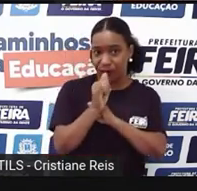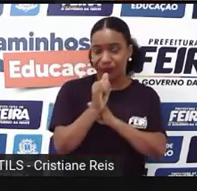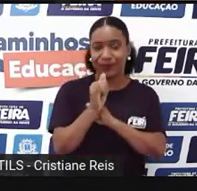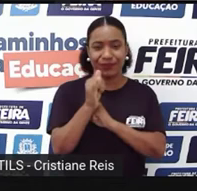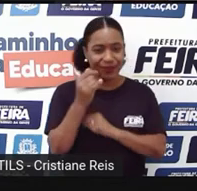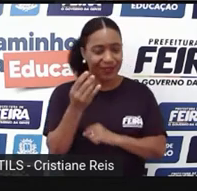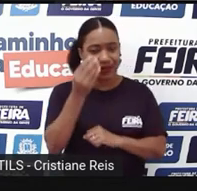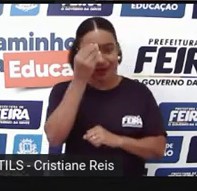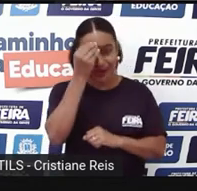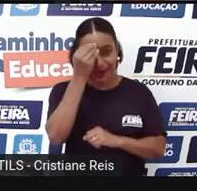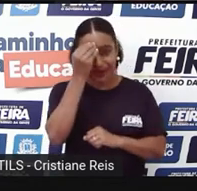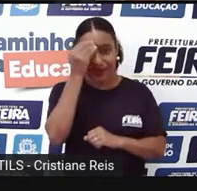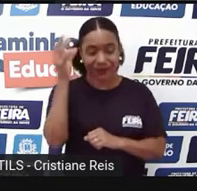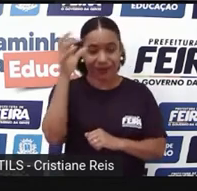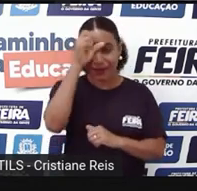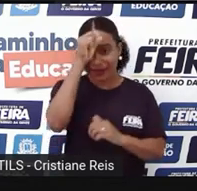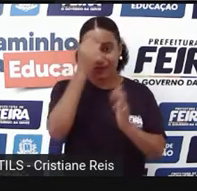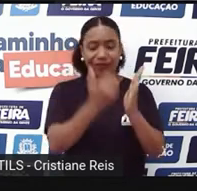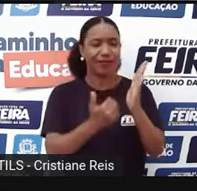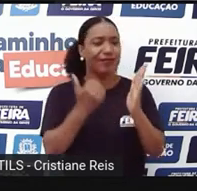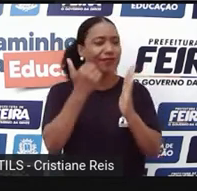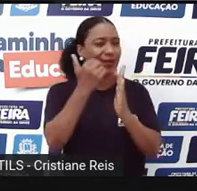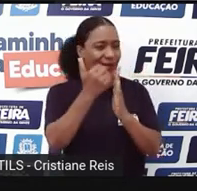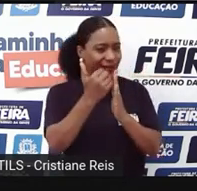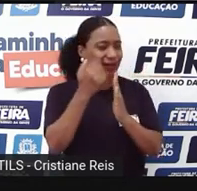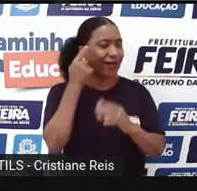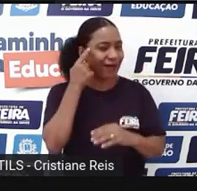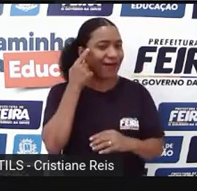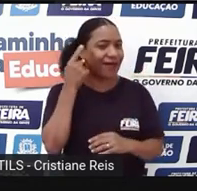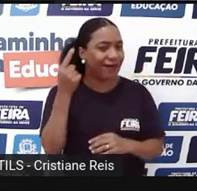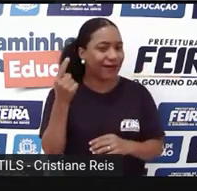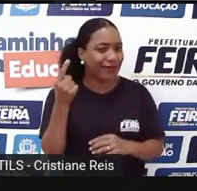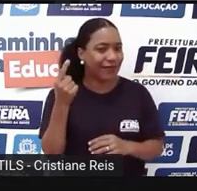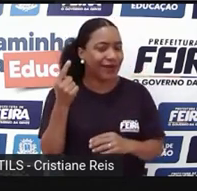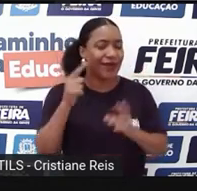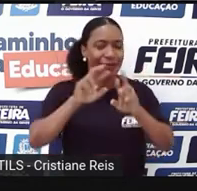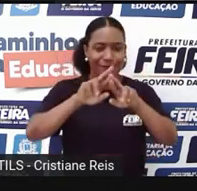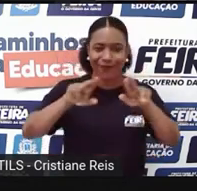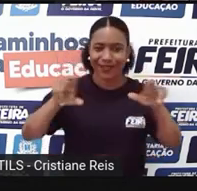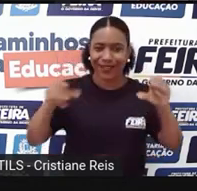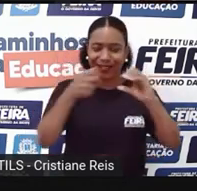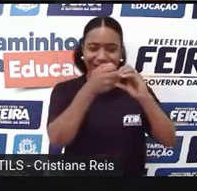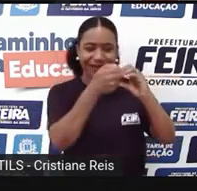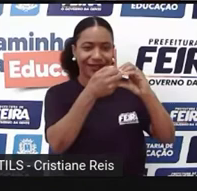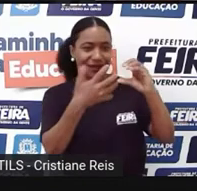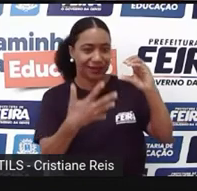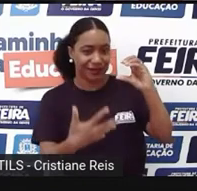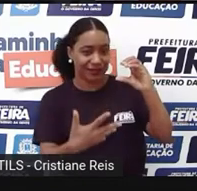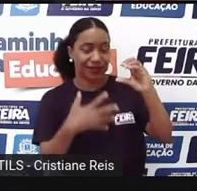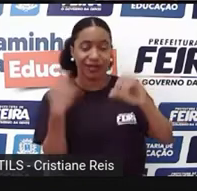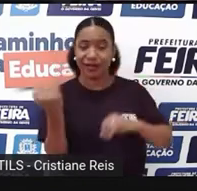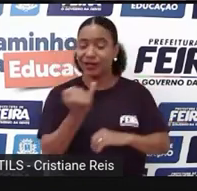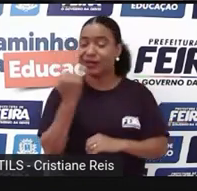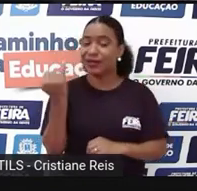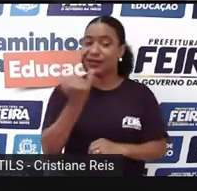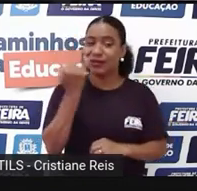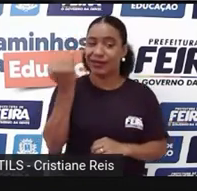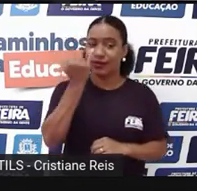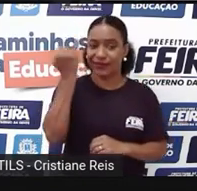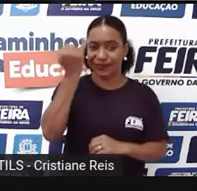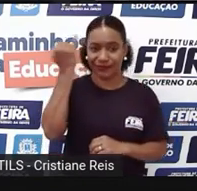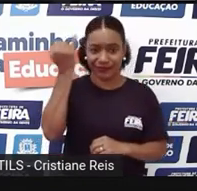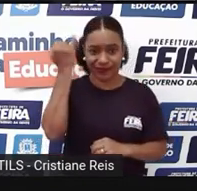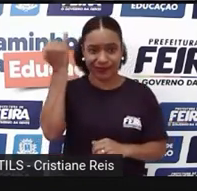um pouco mais a respeito daqueles elementos, daqueles aspectos que são fundamentais na